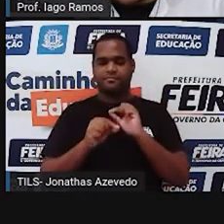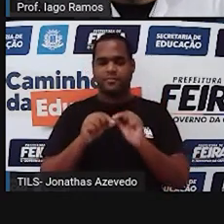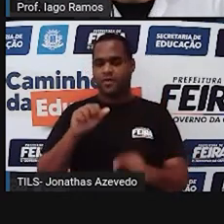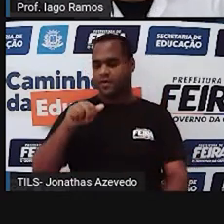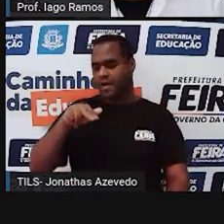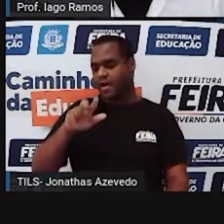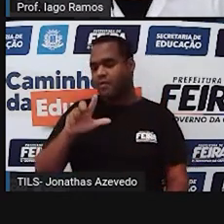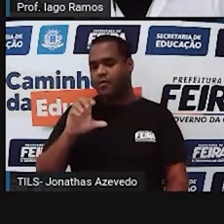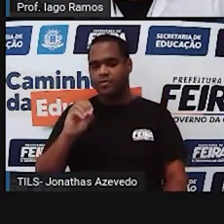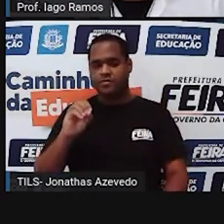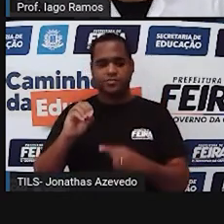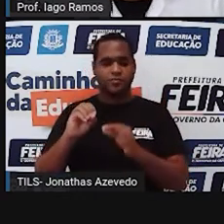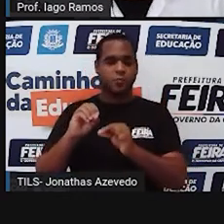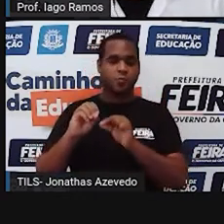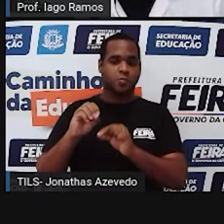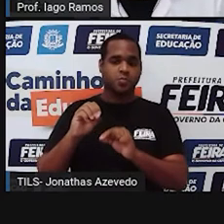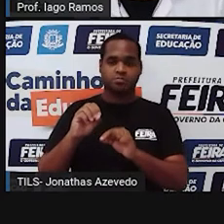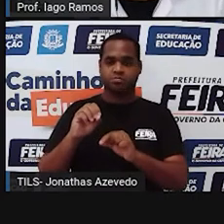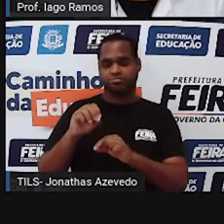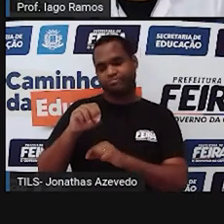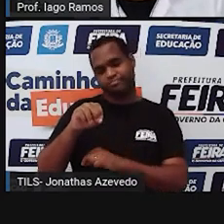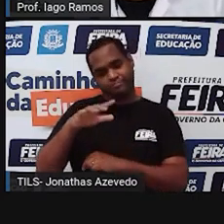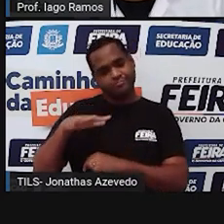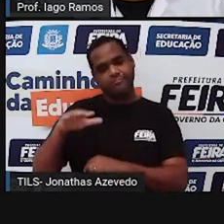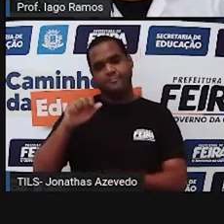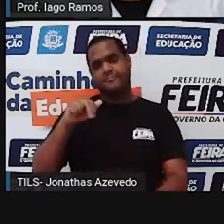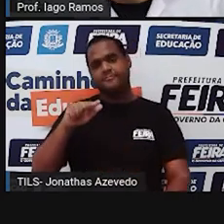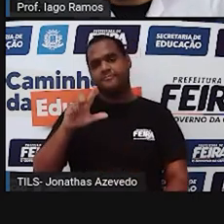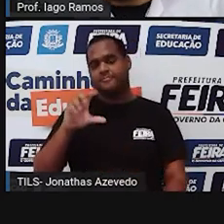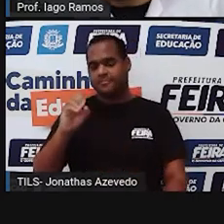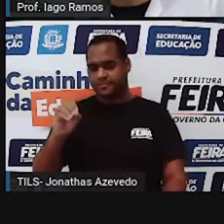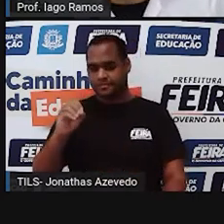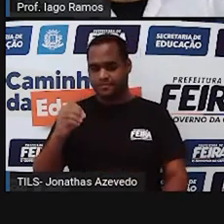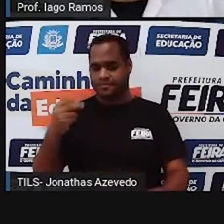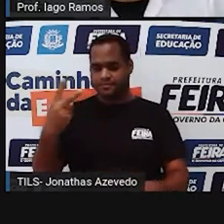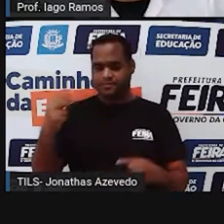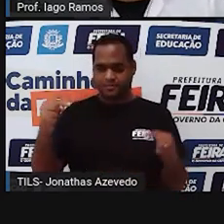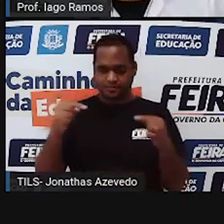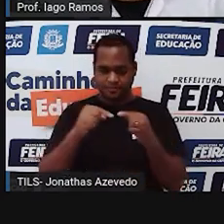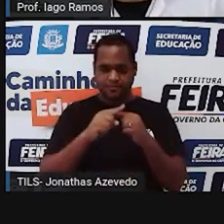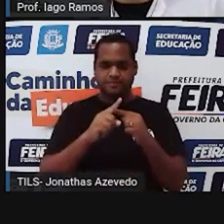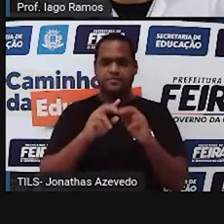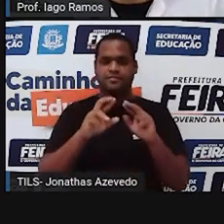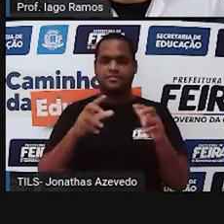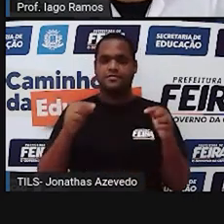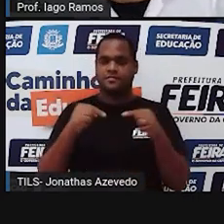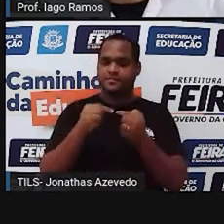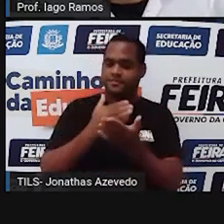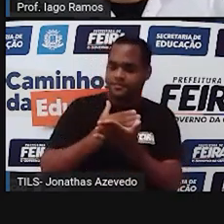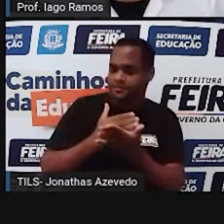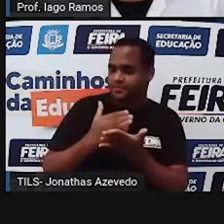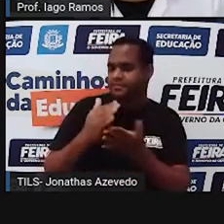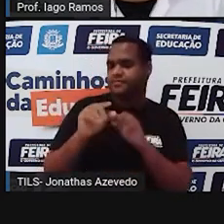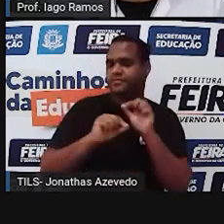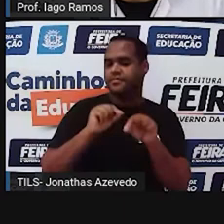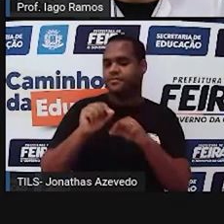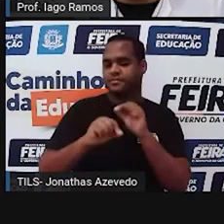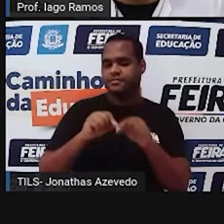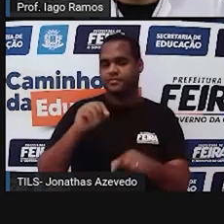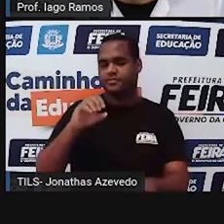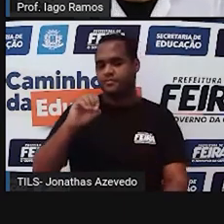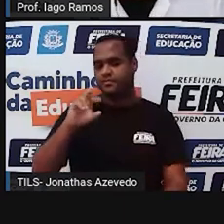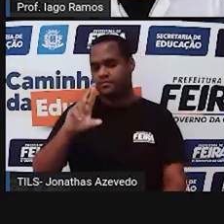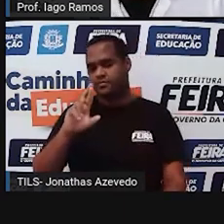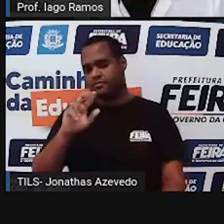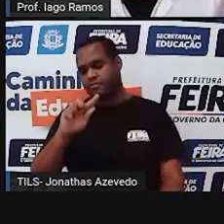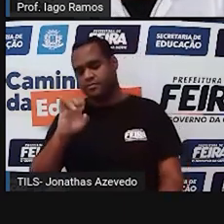ângulo, né? Ângulo é a região formada entre duas semirretas, partindo de um mesmo ponto. Esse ponto é chamado de origem,